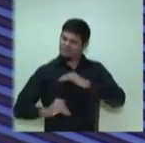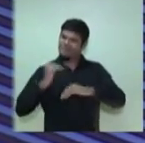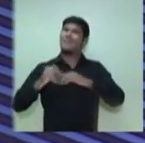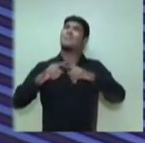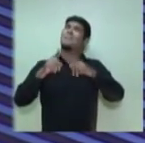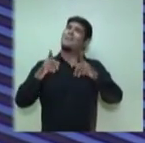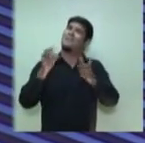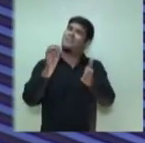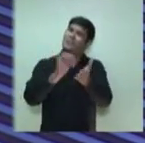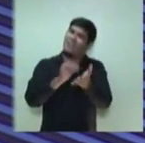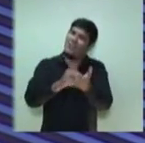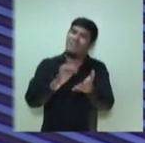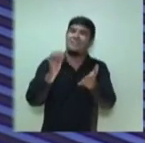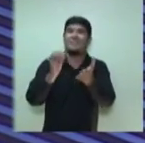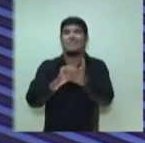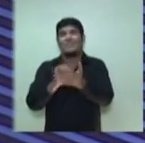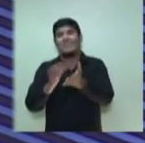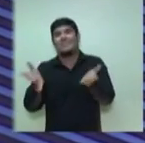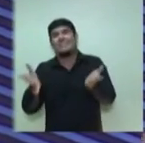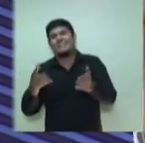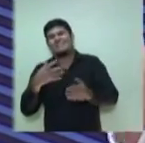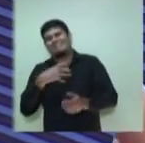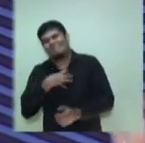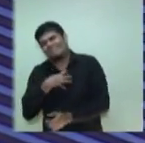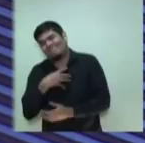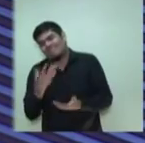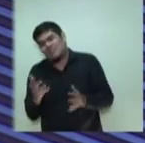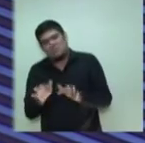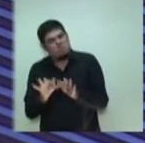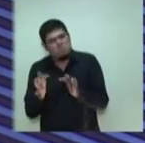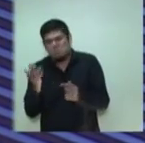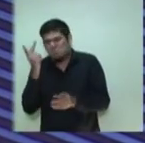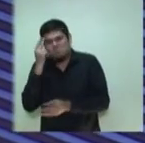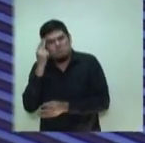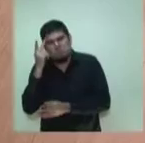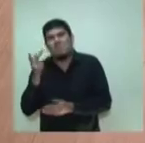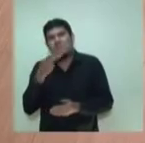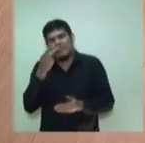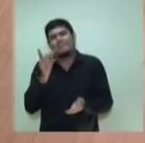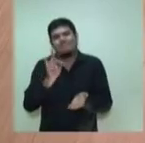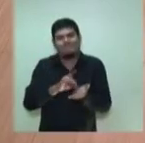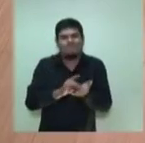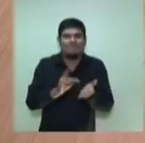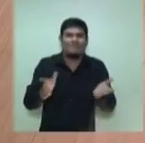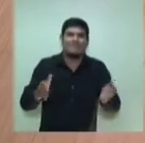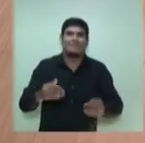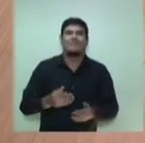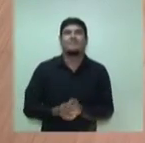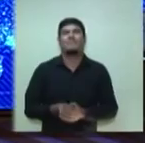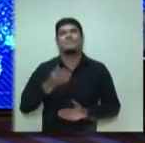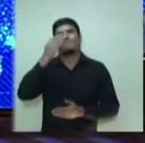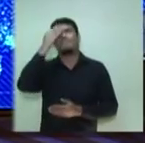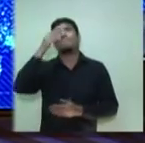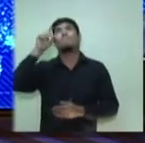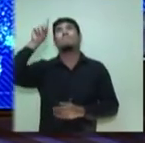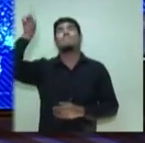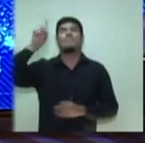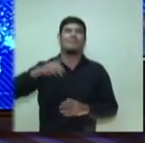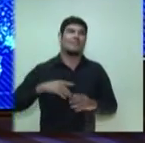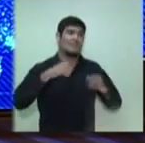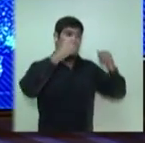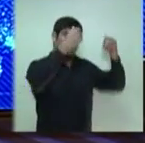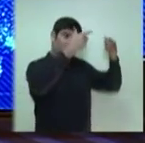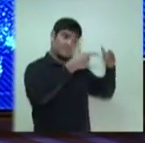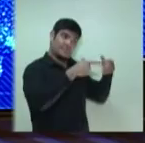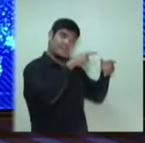falta muito. Eu tenho sempre que reconhecer com muita humildade e com muita crença em Deus. Obrigado, candidato. E só um esclarecimento para eleitor que fez a pergunta.